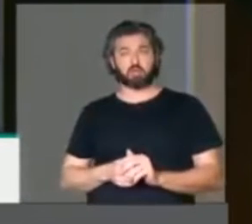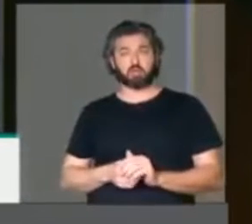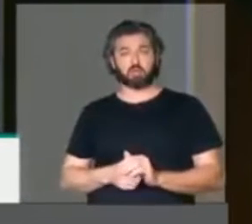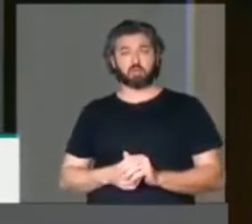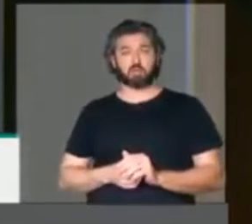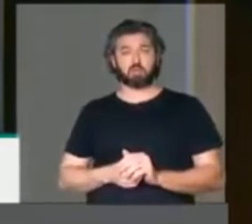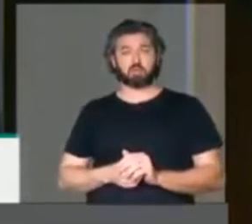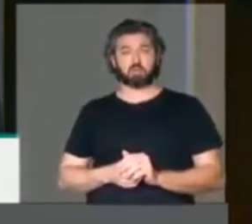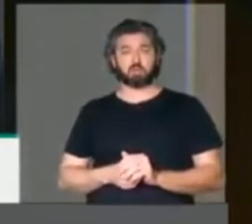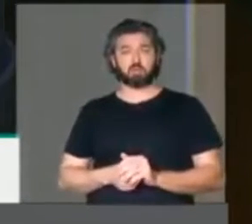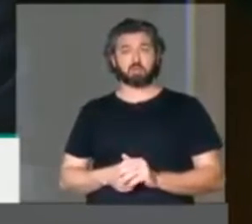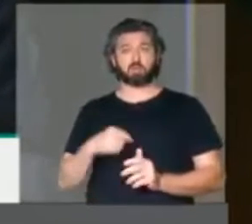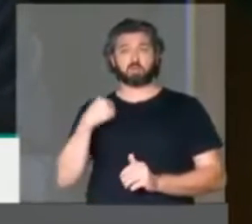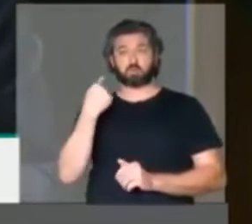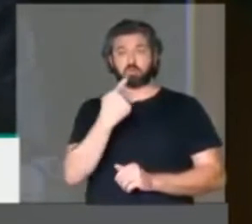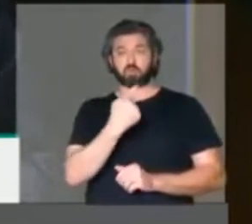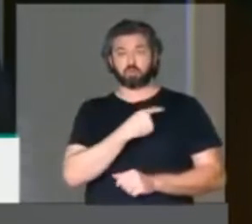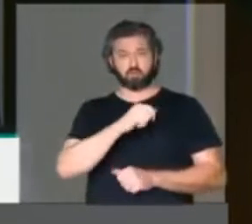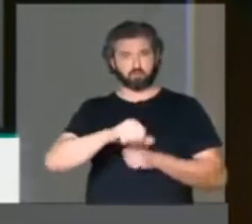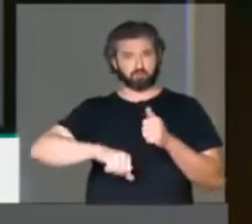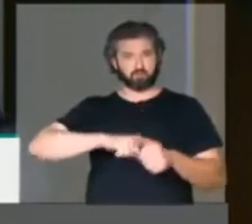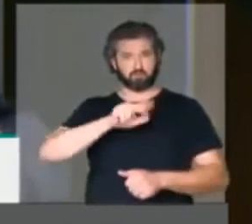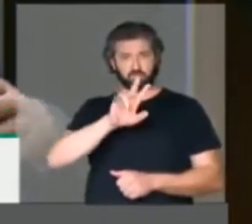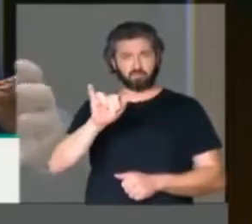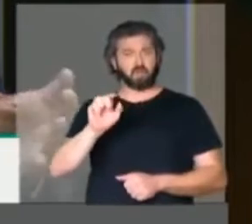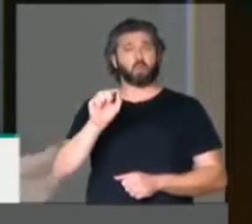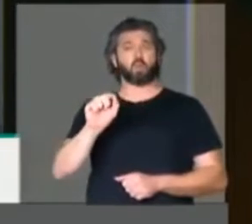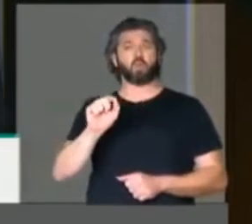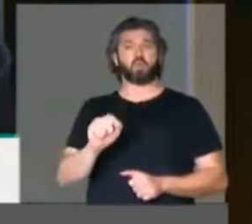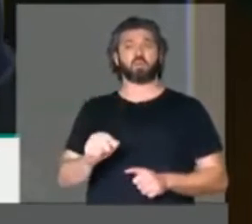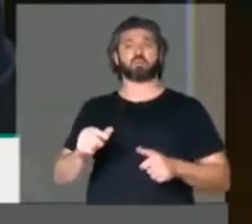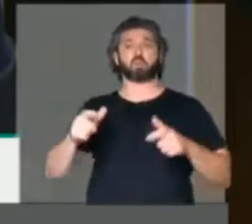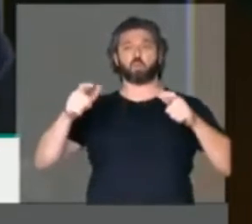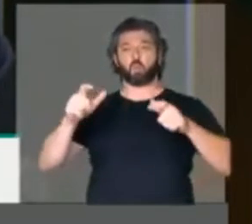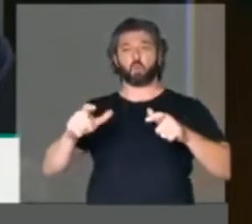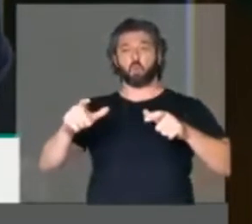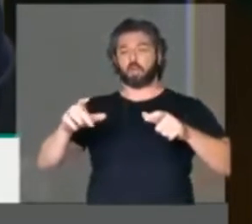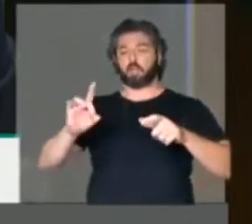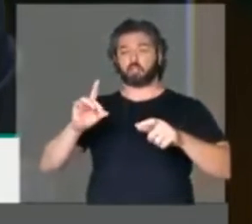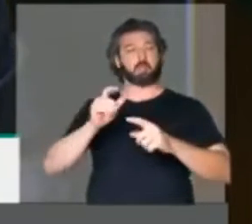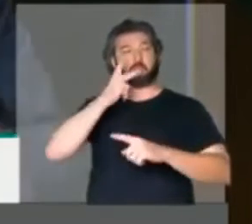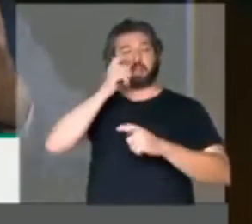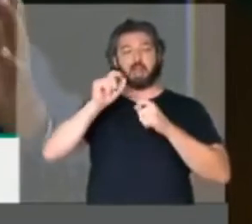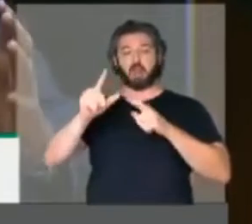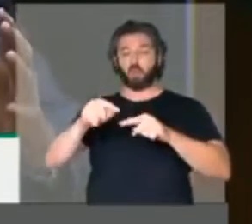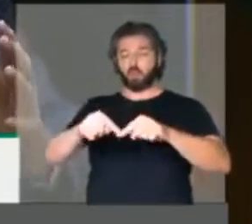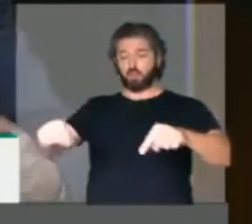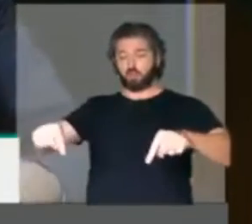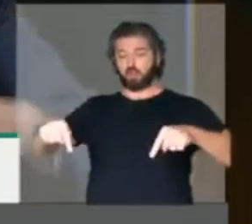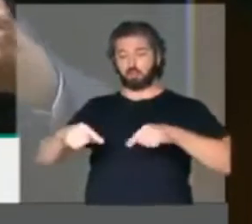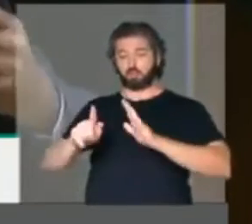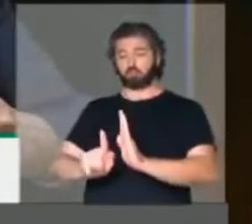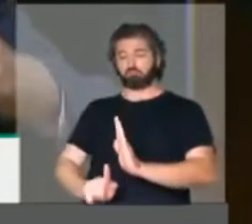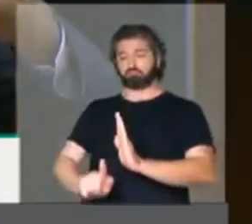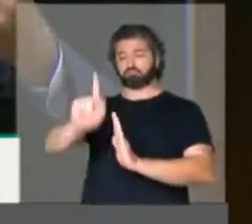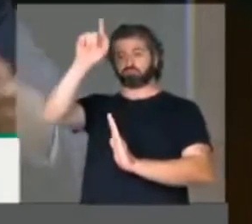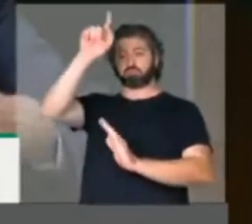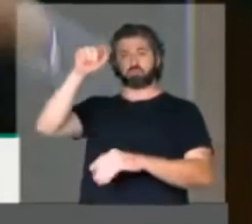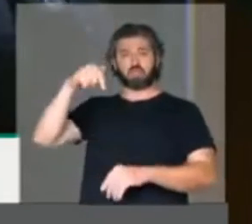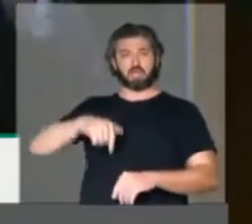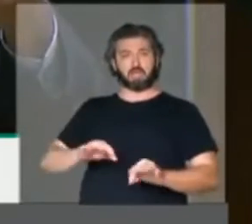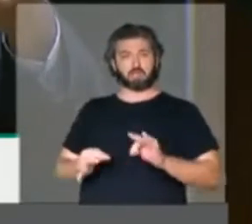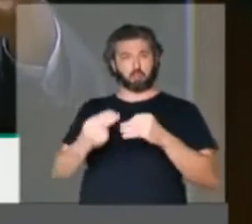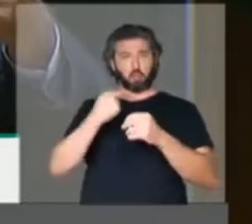americana. Nós nos transformaremos apenas num espaço de lançamento, e não num país que vai ter uma